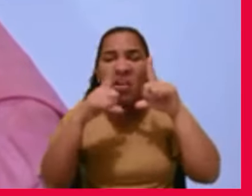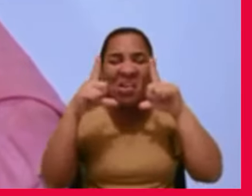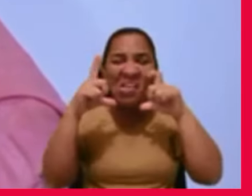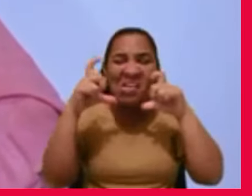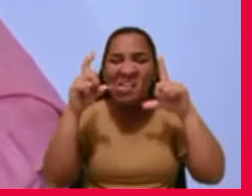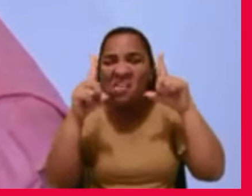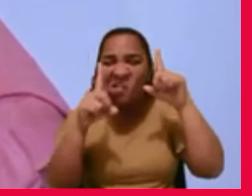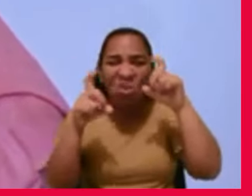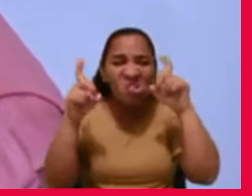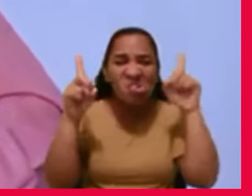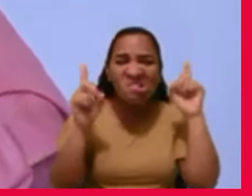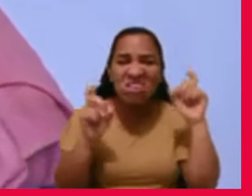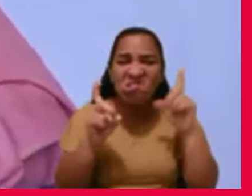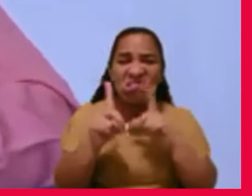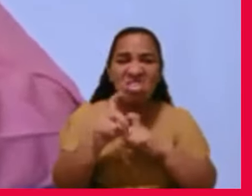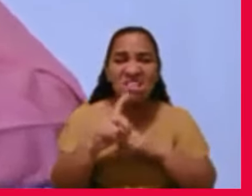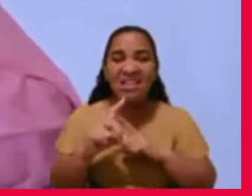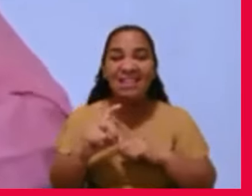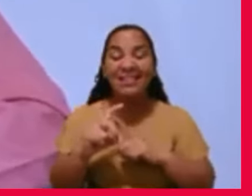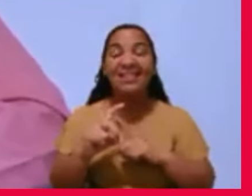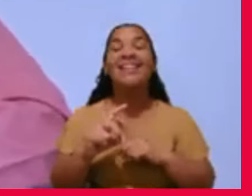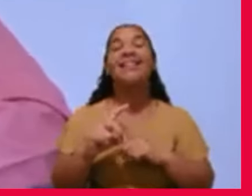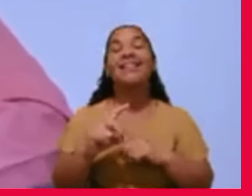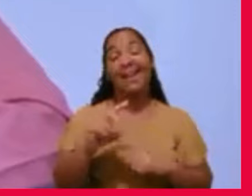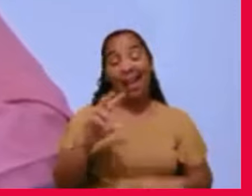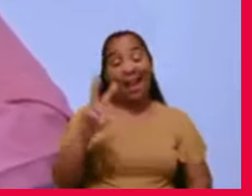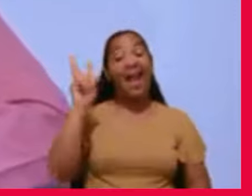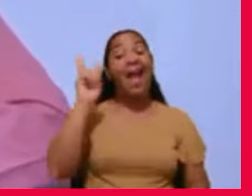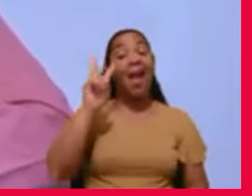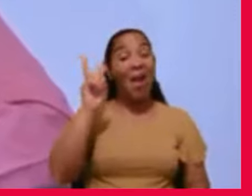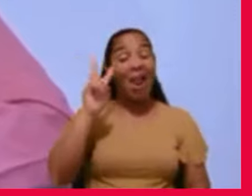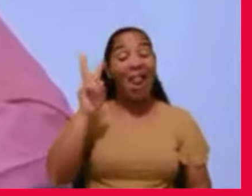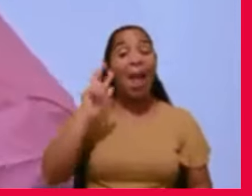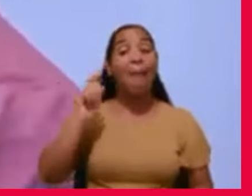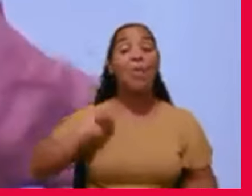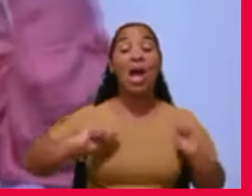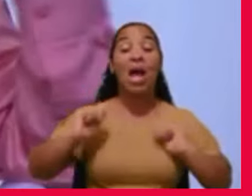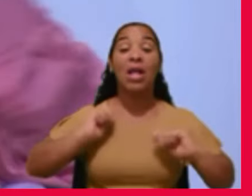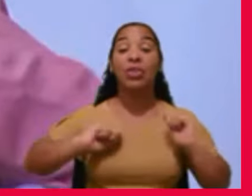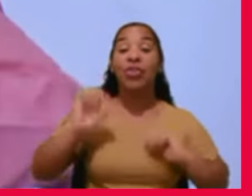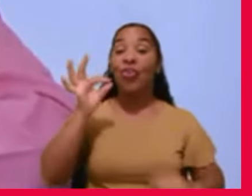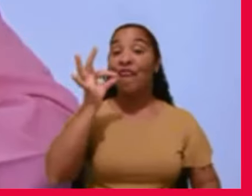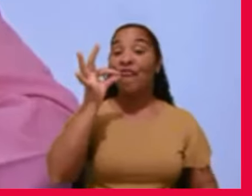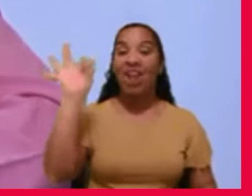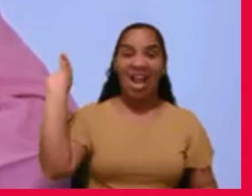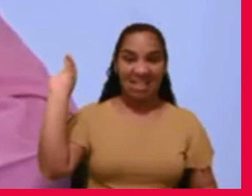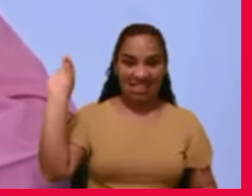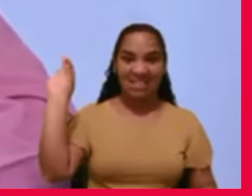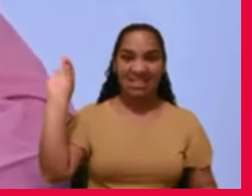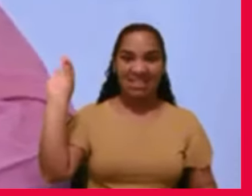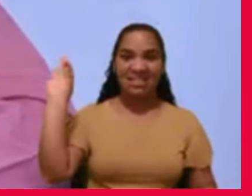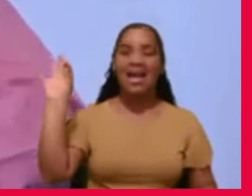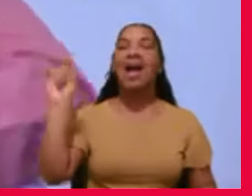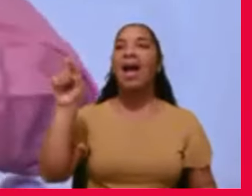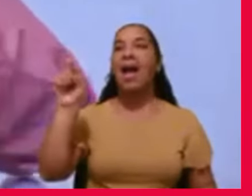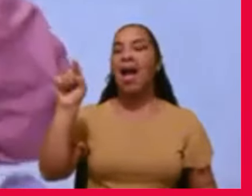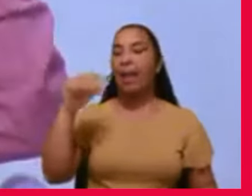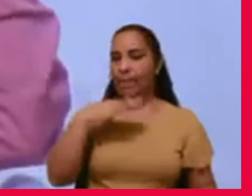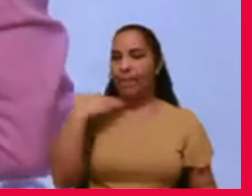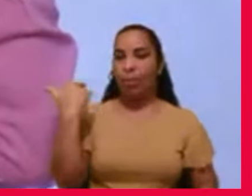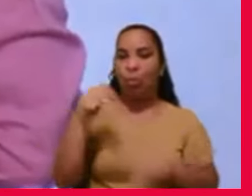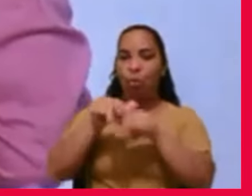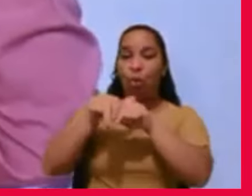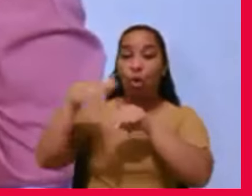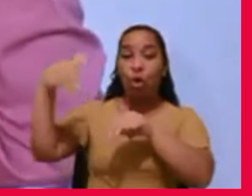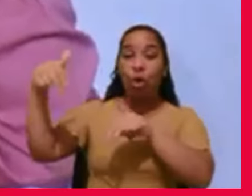fica, eu me lembro de um ator de cinema francês, que desencarnou há pouco tempo, ele era